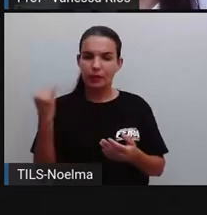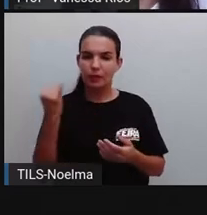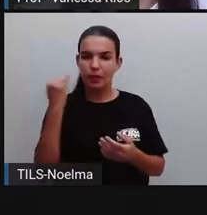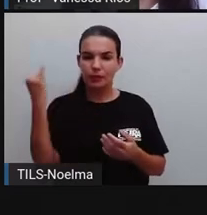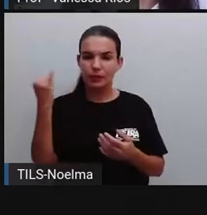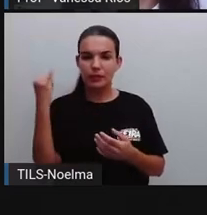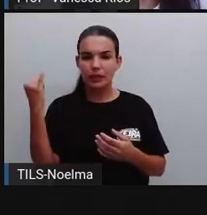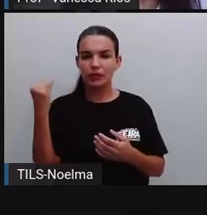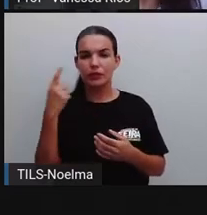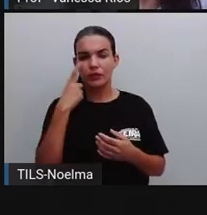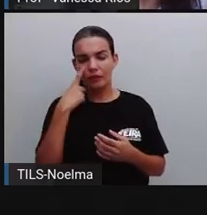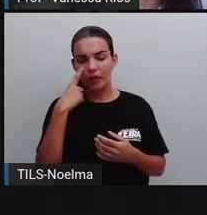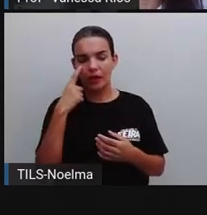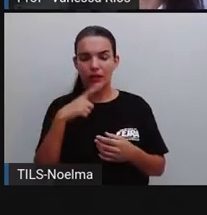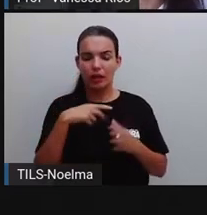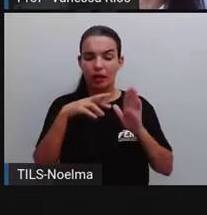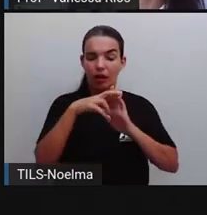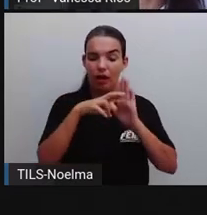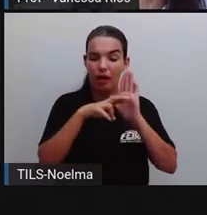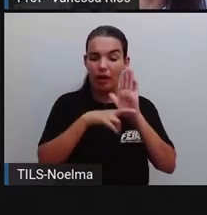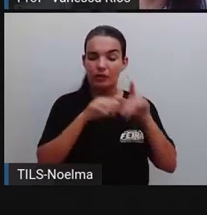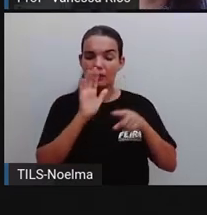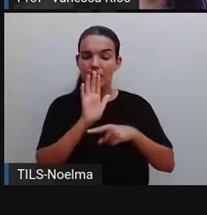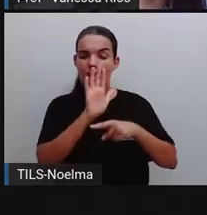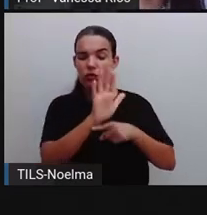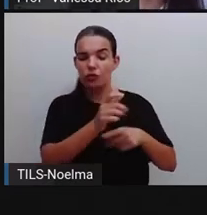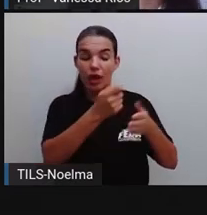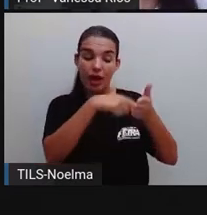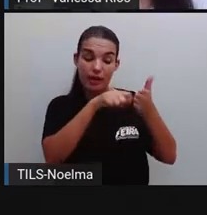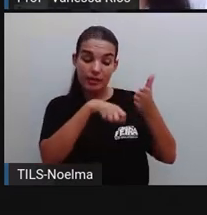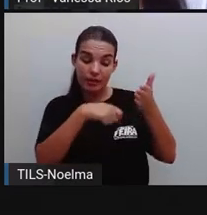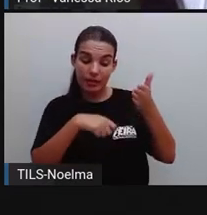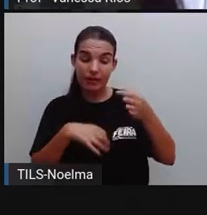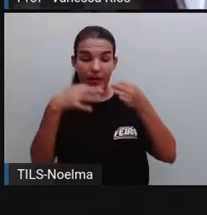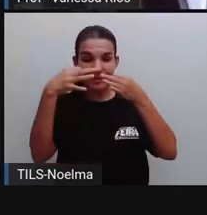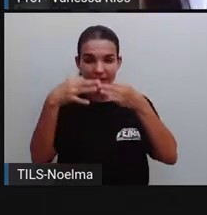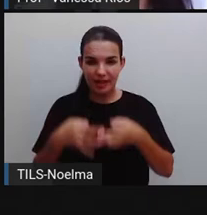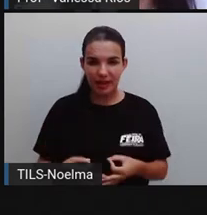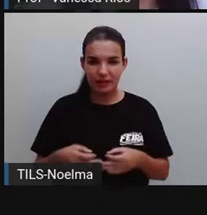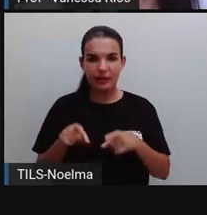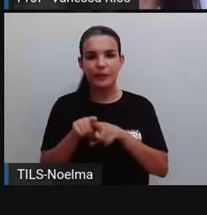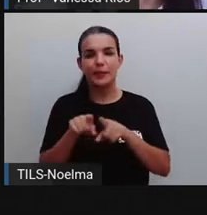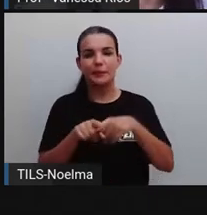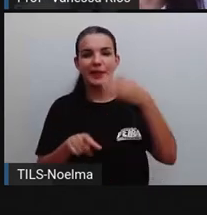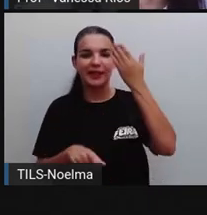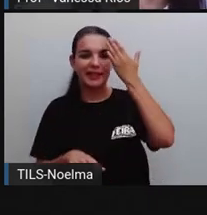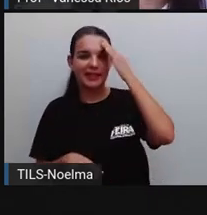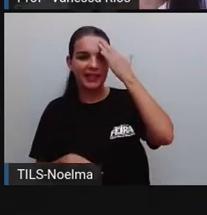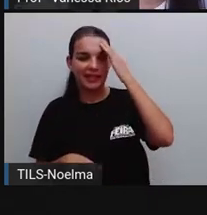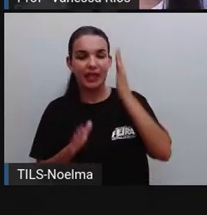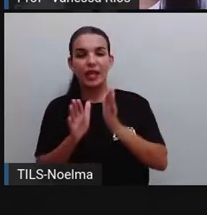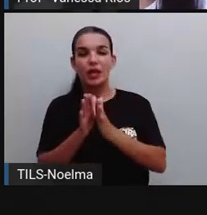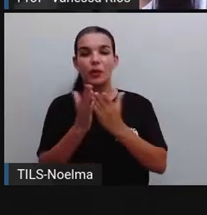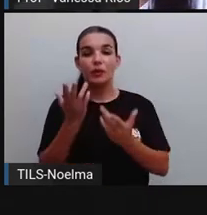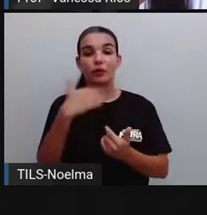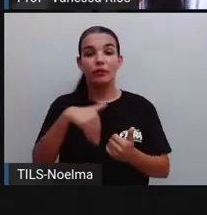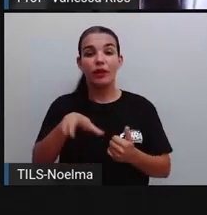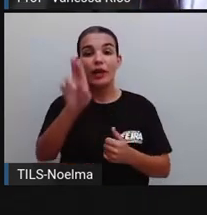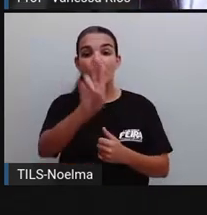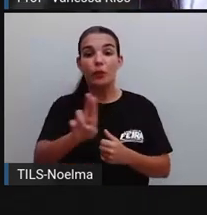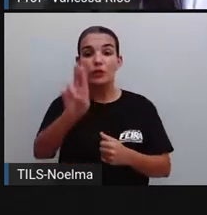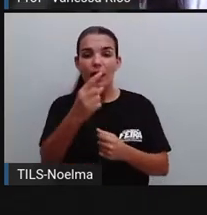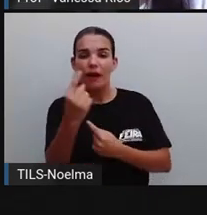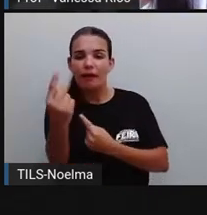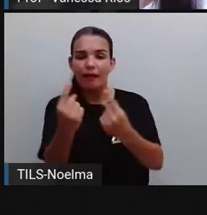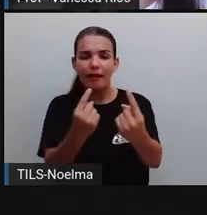que nos ajudam a escrever corretamente e a entender quando a gente vai utilizar cada tipo